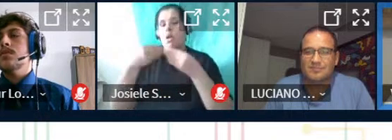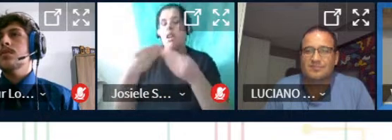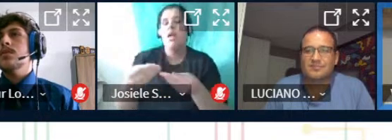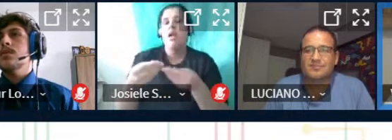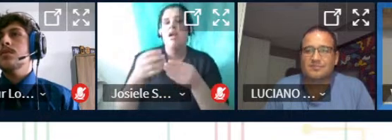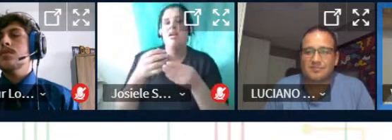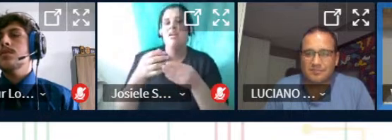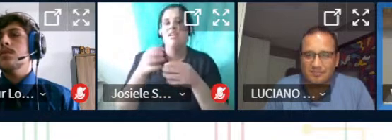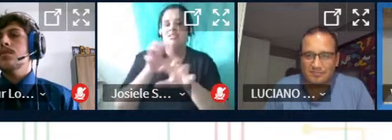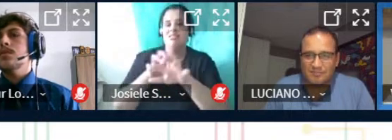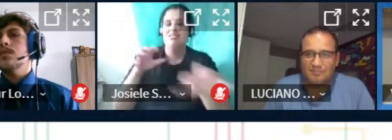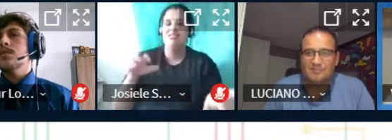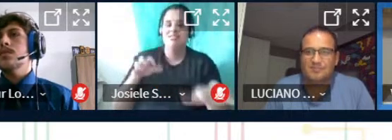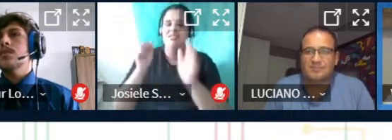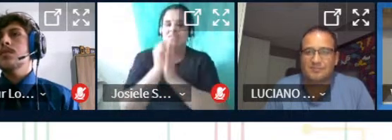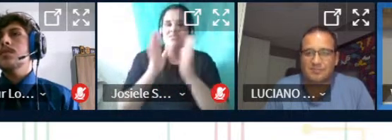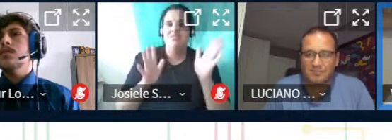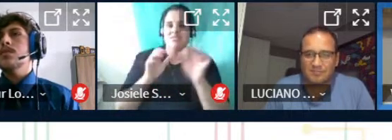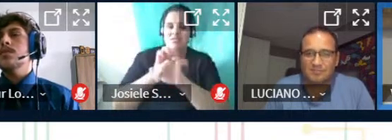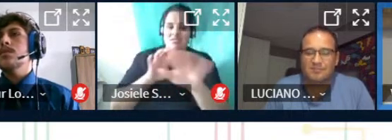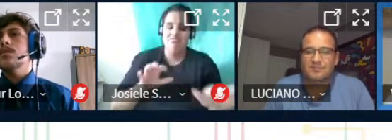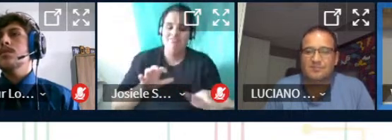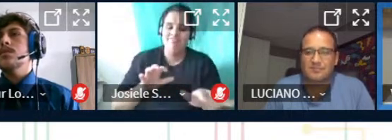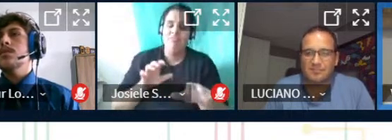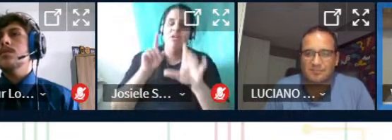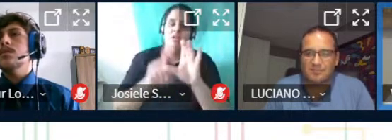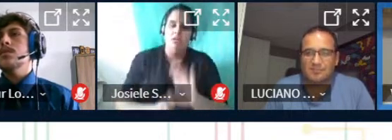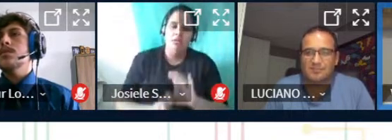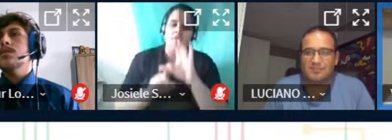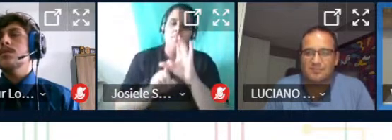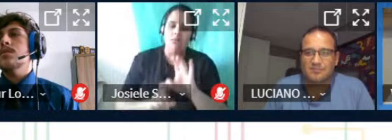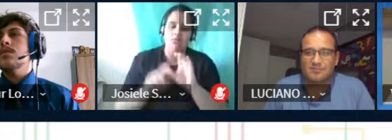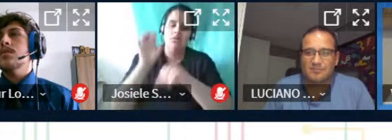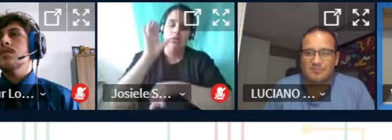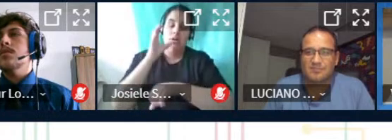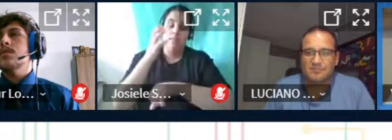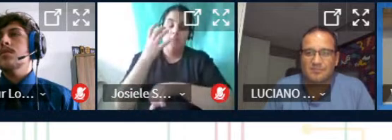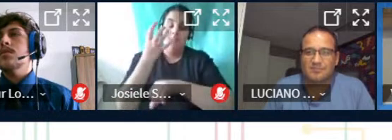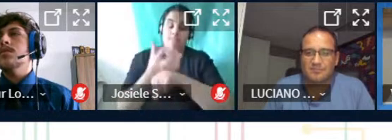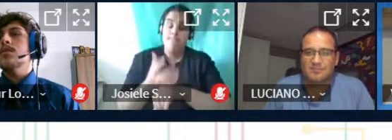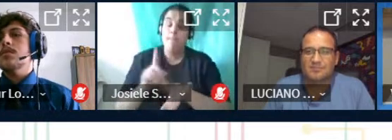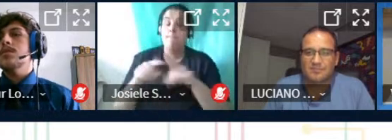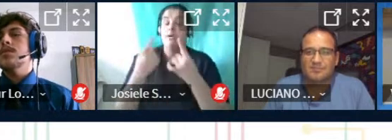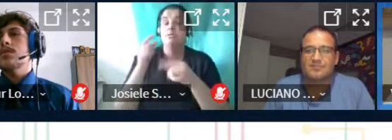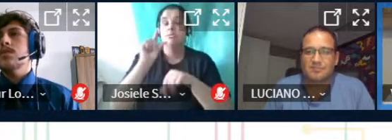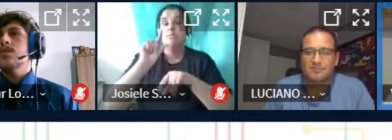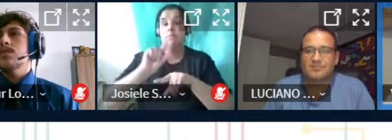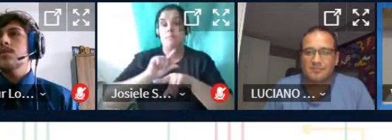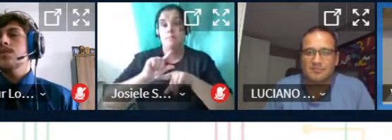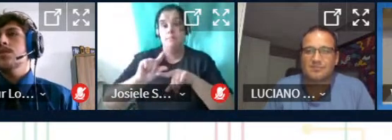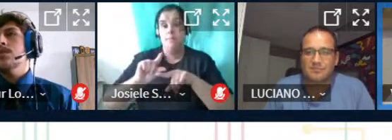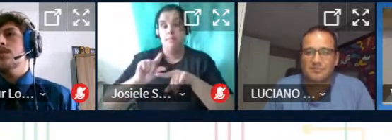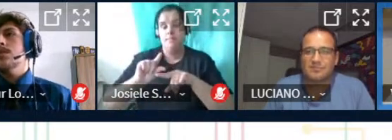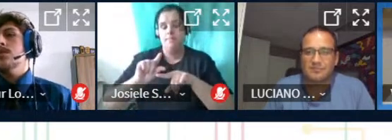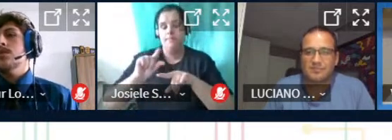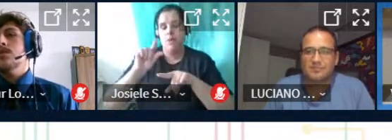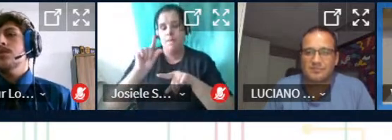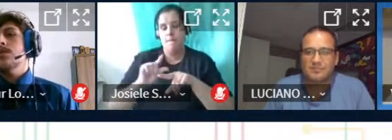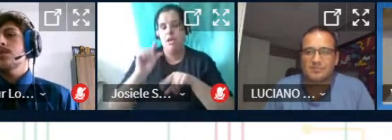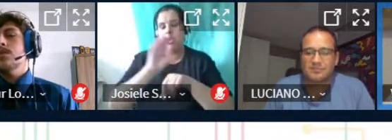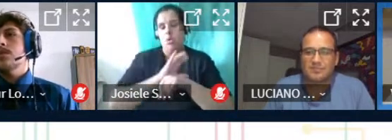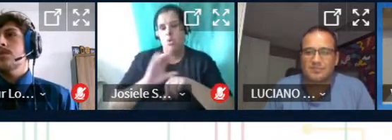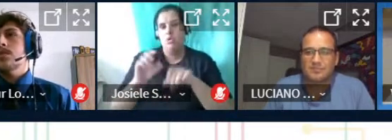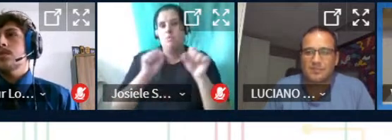então eles ficam dependendo né dessa disciplina mas o minicurso qualquer um pode e a gente teve até um